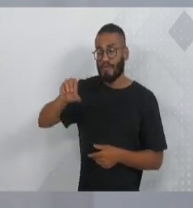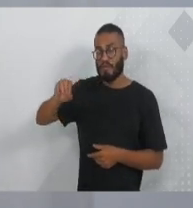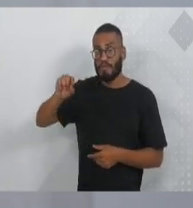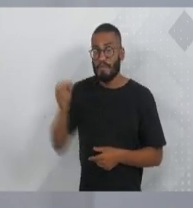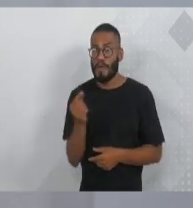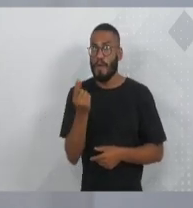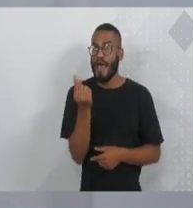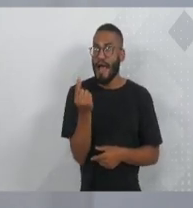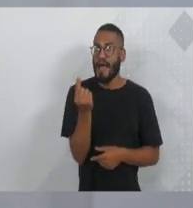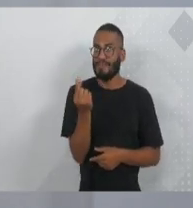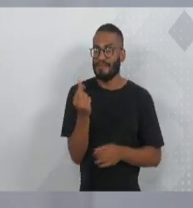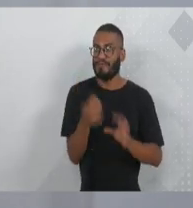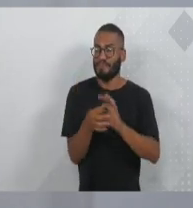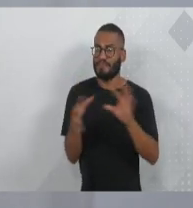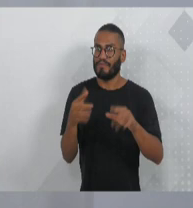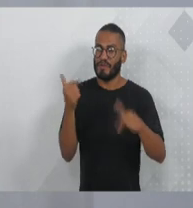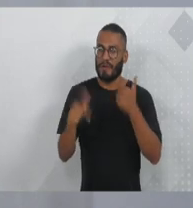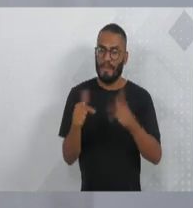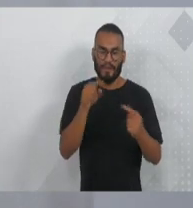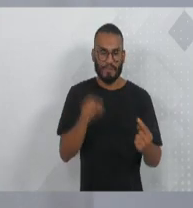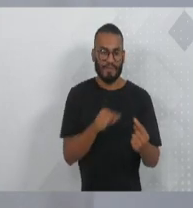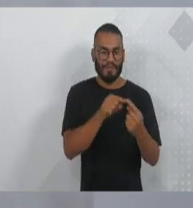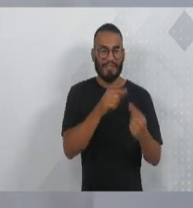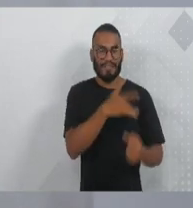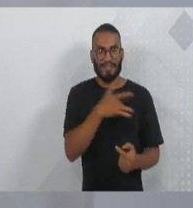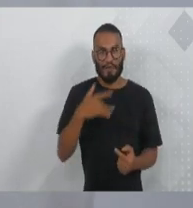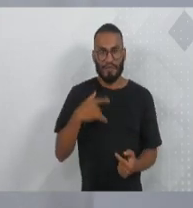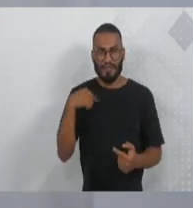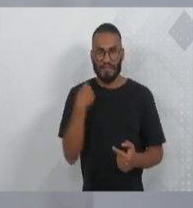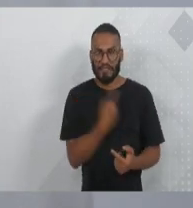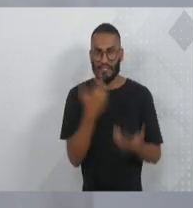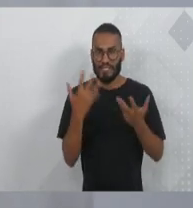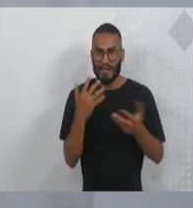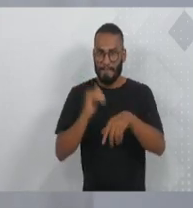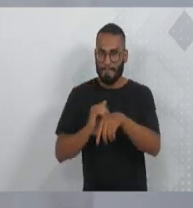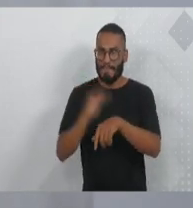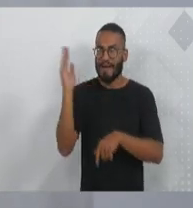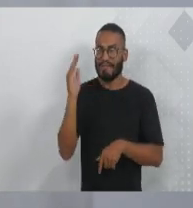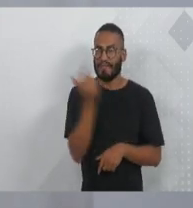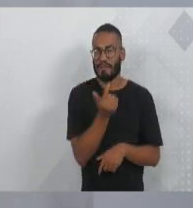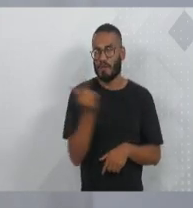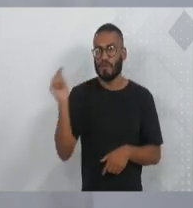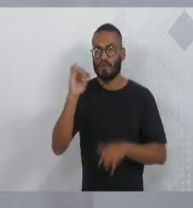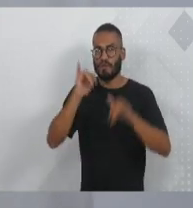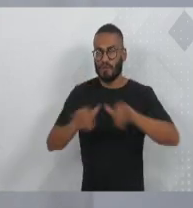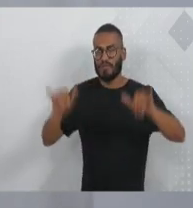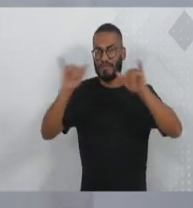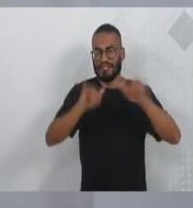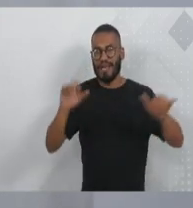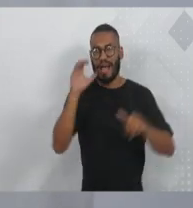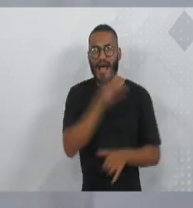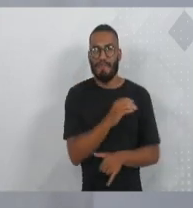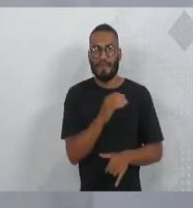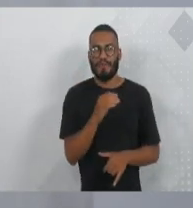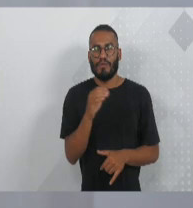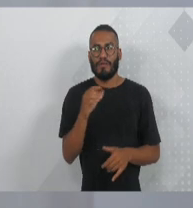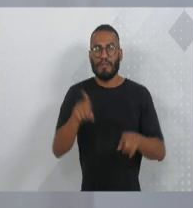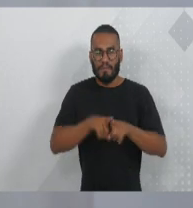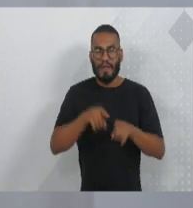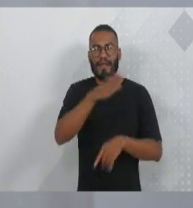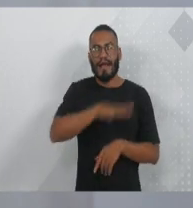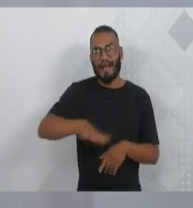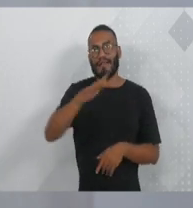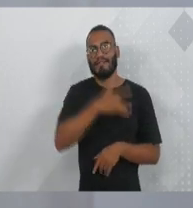e é o nosso trabalho sendo feito em prol da saúde também, e queremos fazer mais, e outras notícias em breve nós vamos trazer também para a área da saúde,